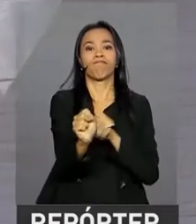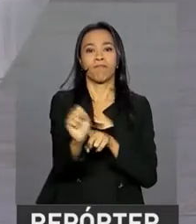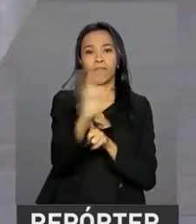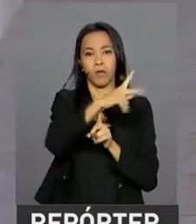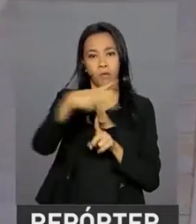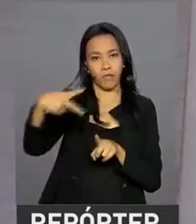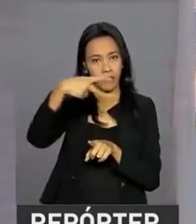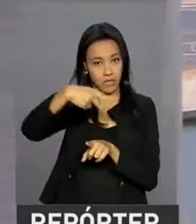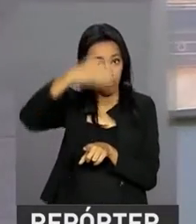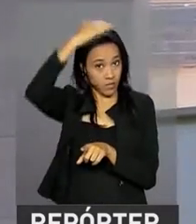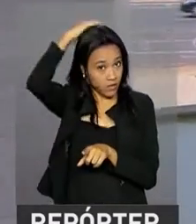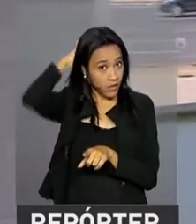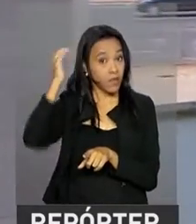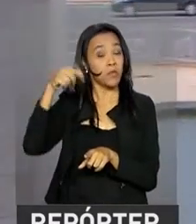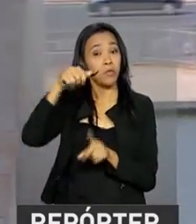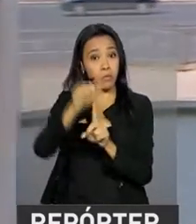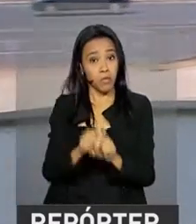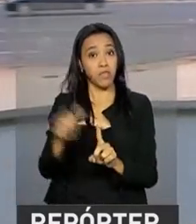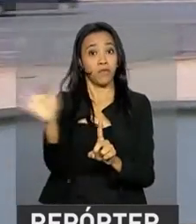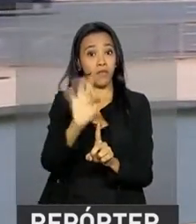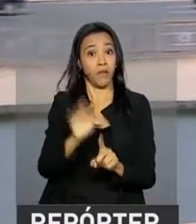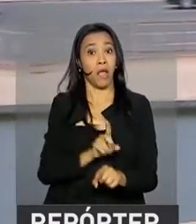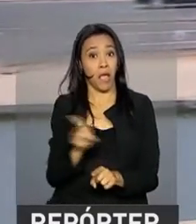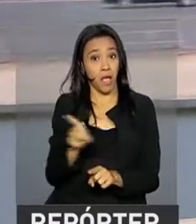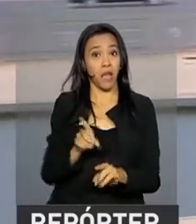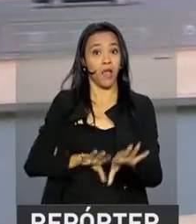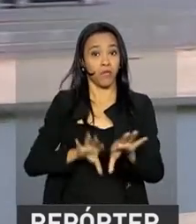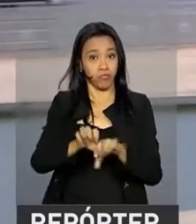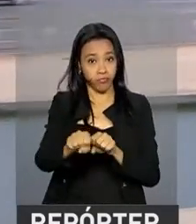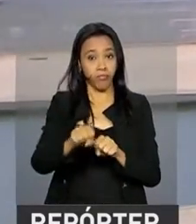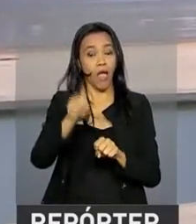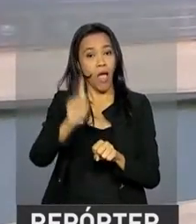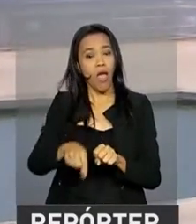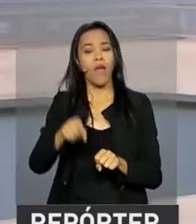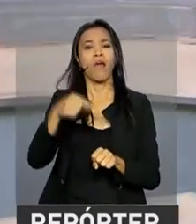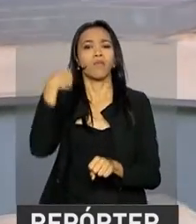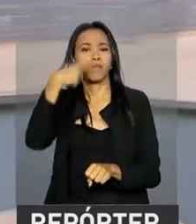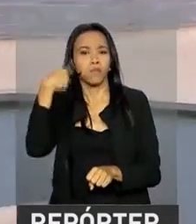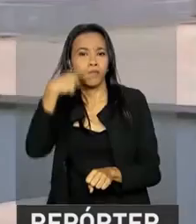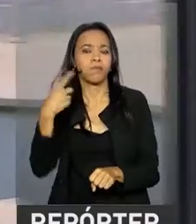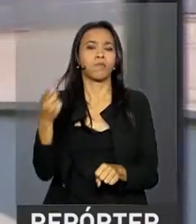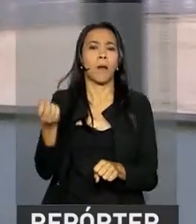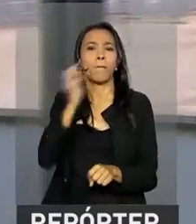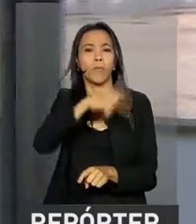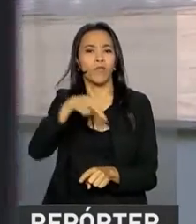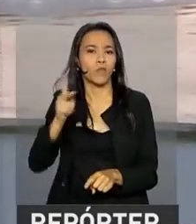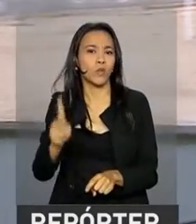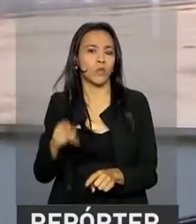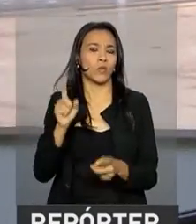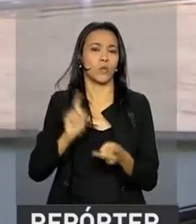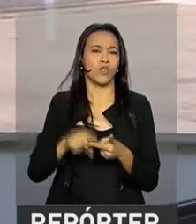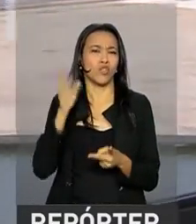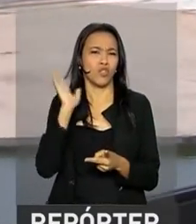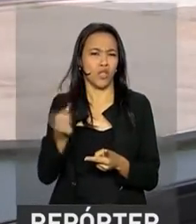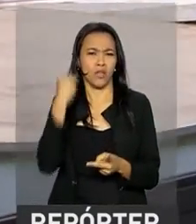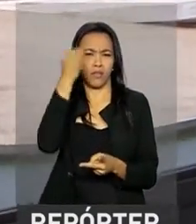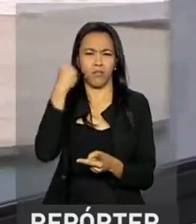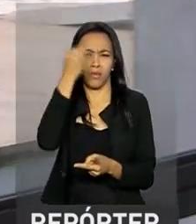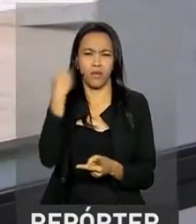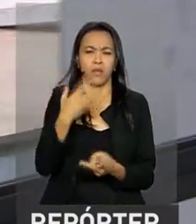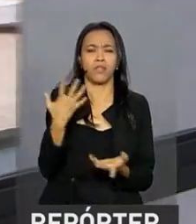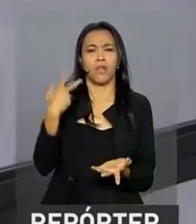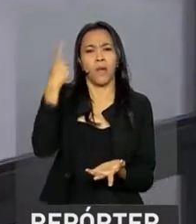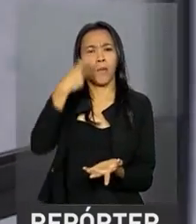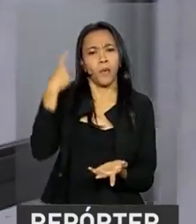Temer em fevereiro deste ano. Ele é advogado, consultor jurídico, também professor, já atuou como promotor de